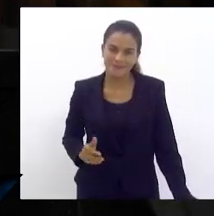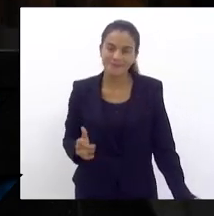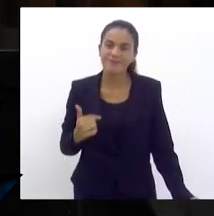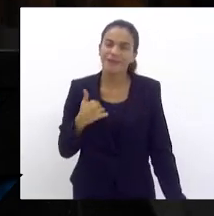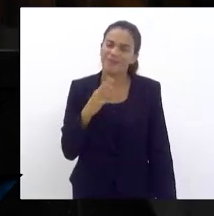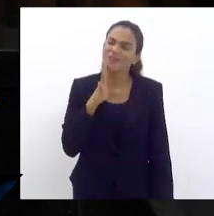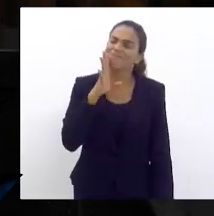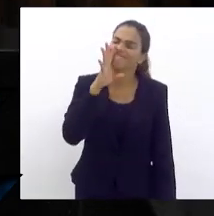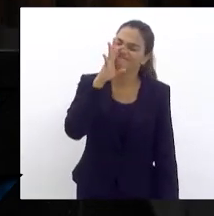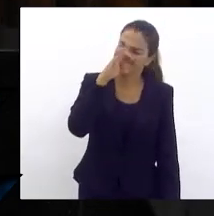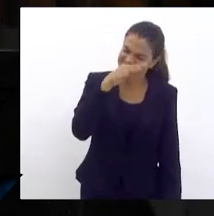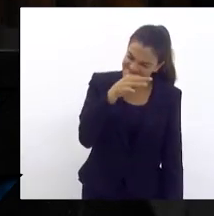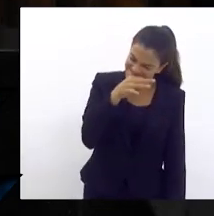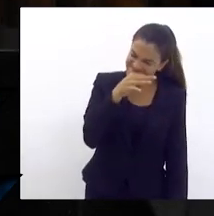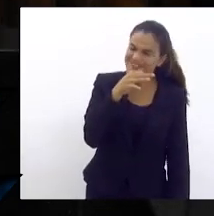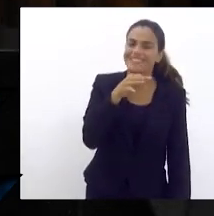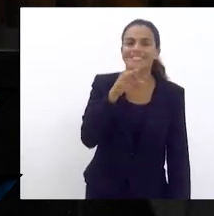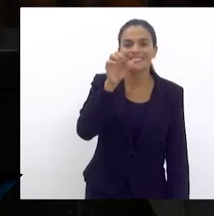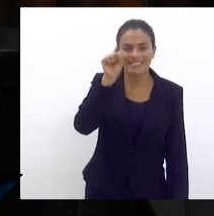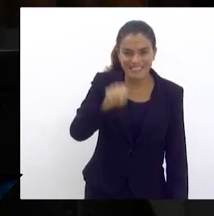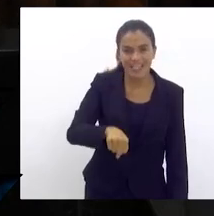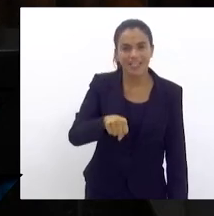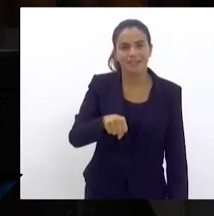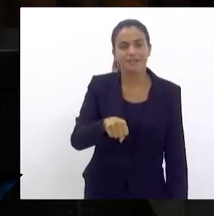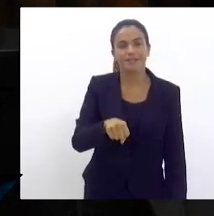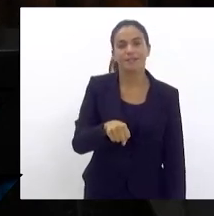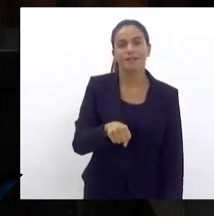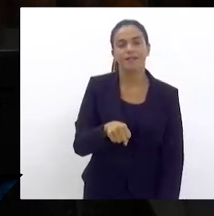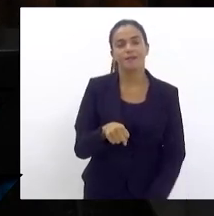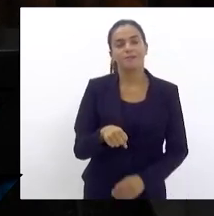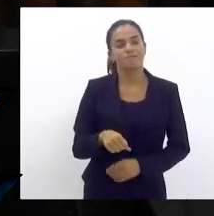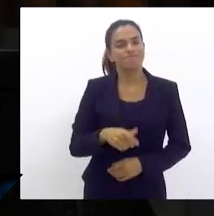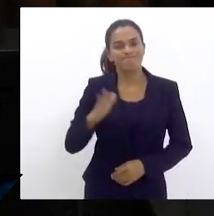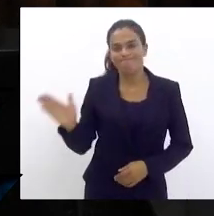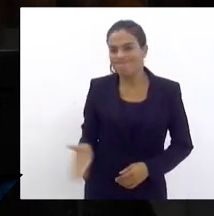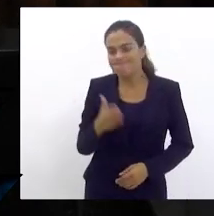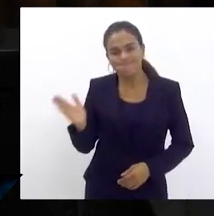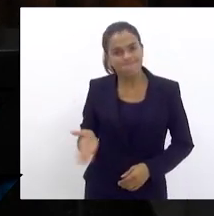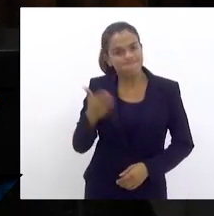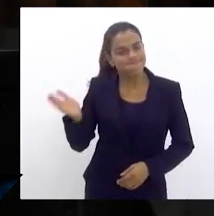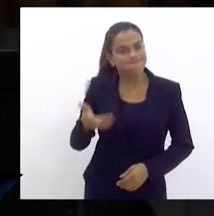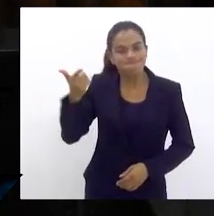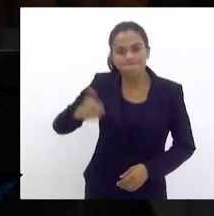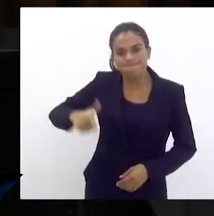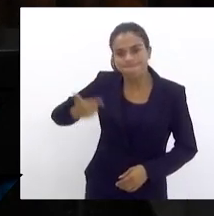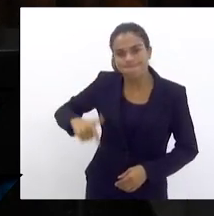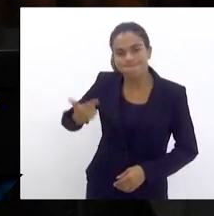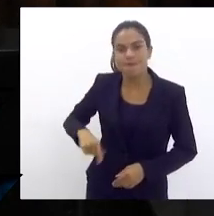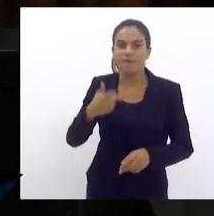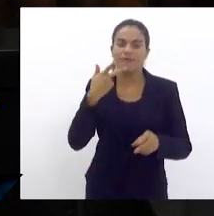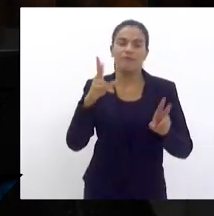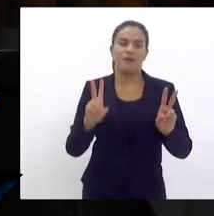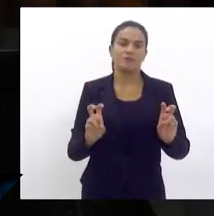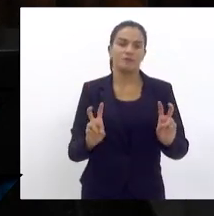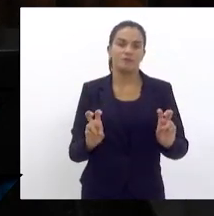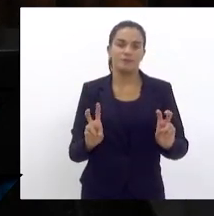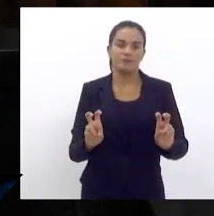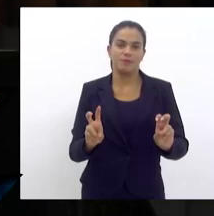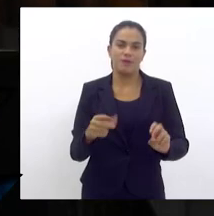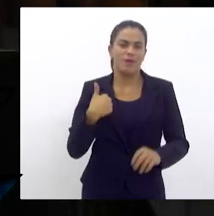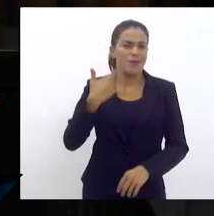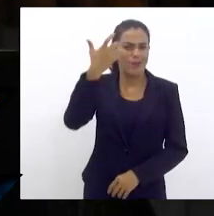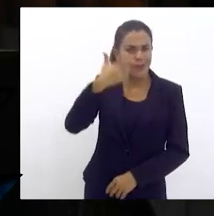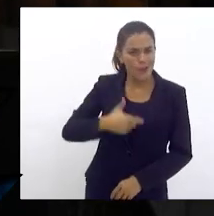insistir e, seguidamente, vou falar sobre esse tema, porque eu não